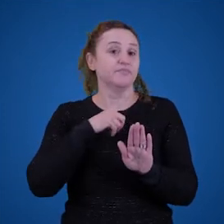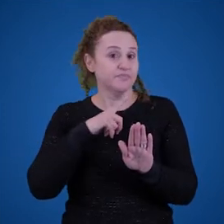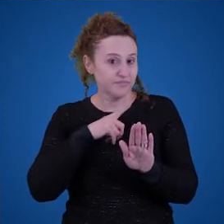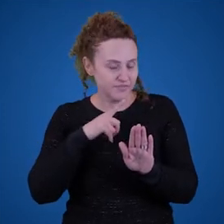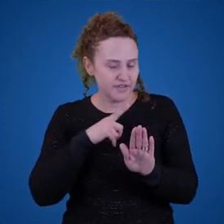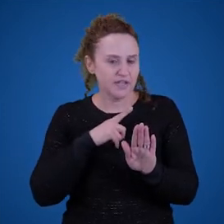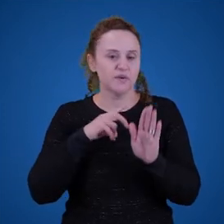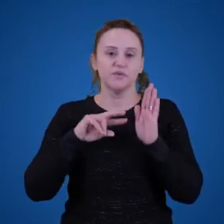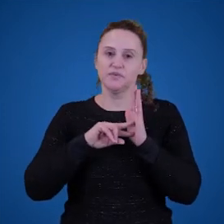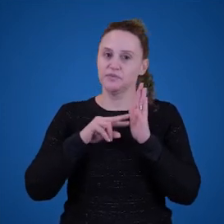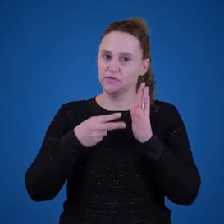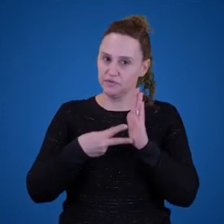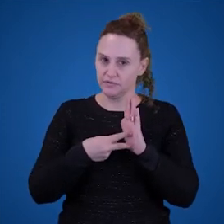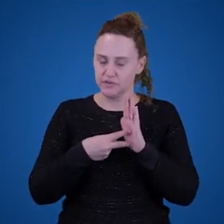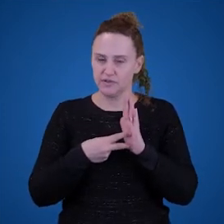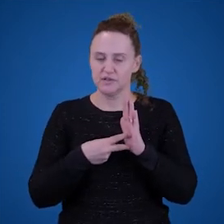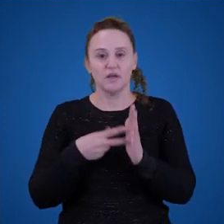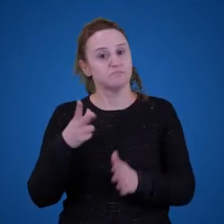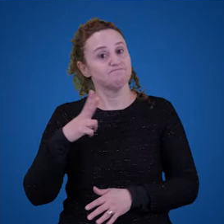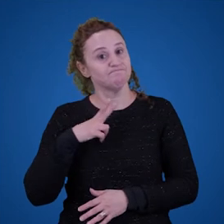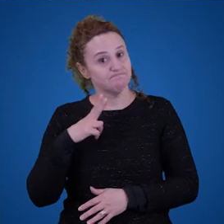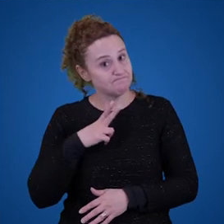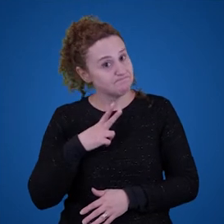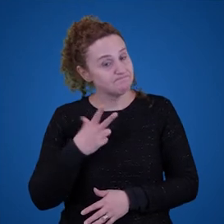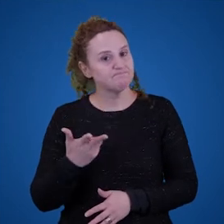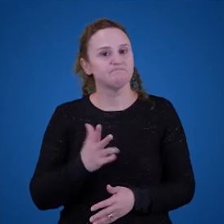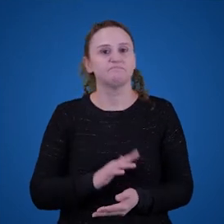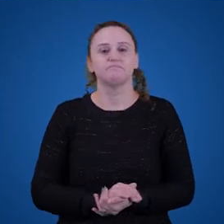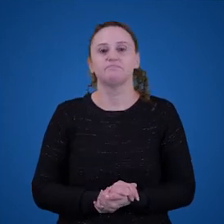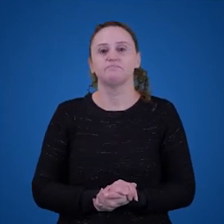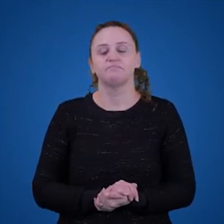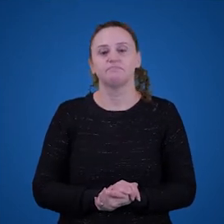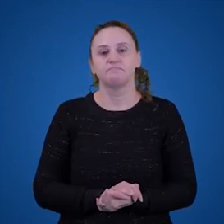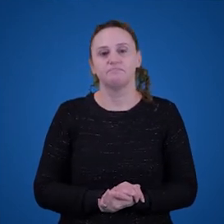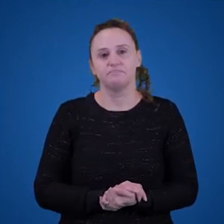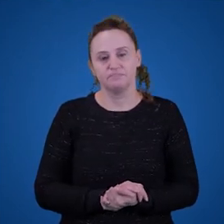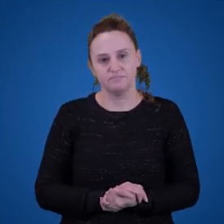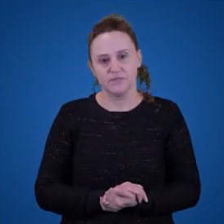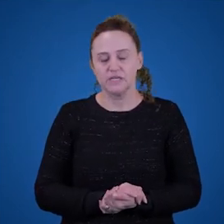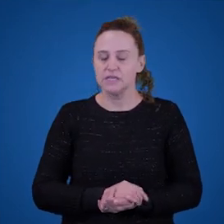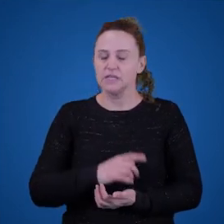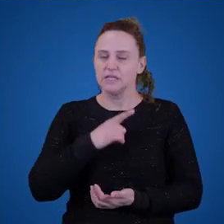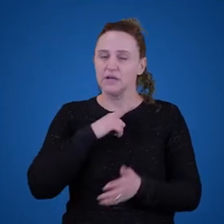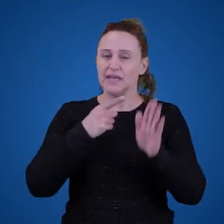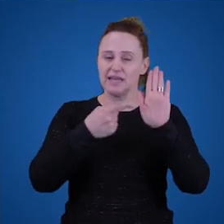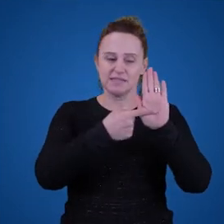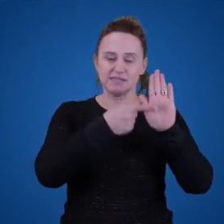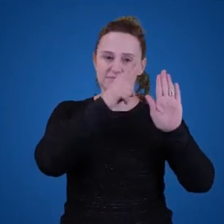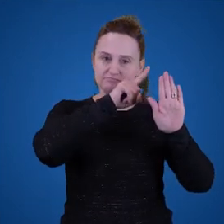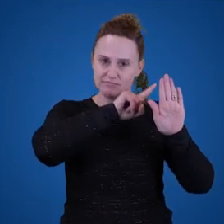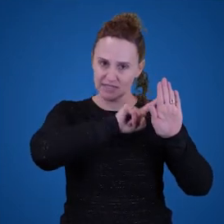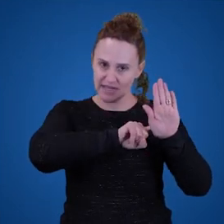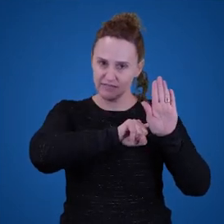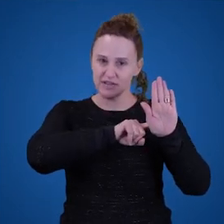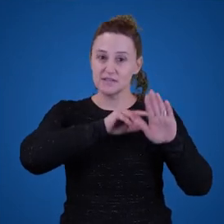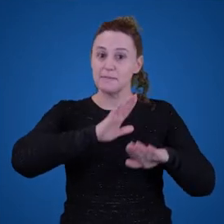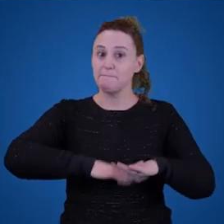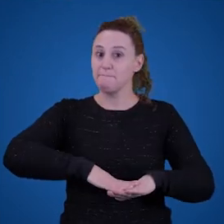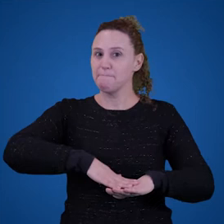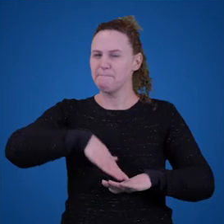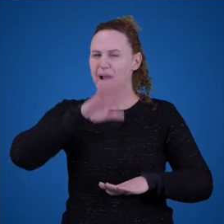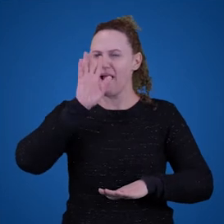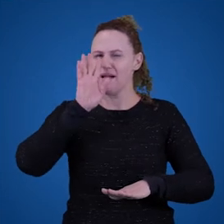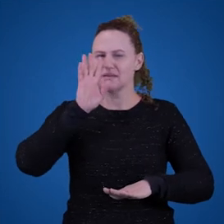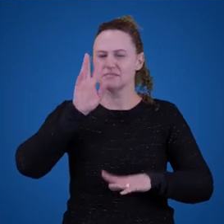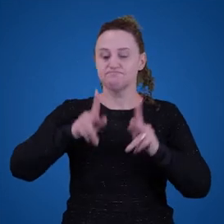um significado particular, certo? Então, algumas metáforas são muito mais populares e muito